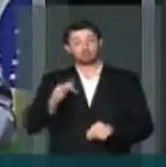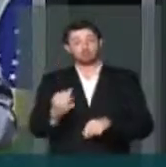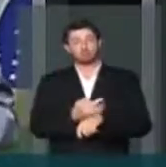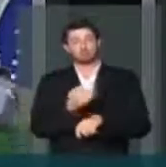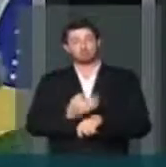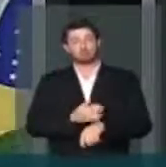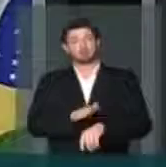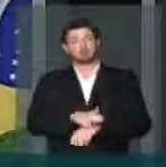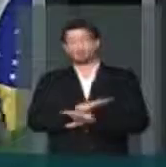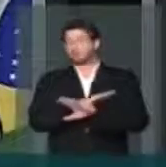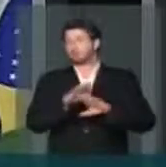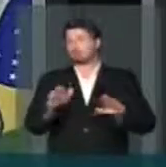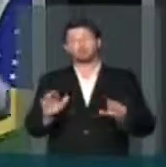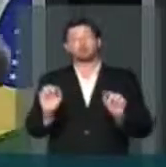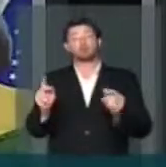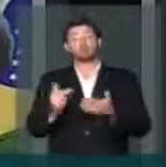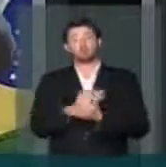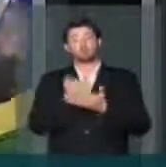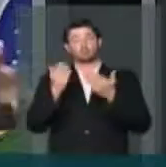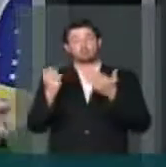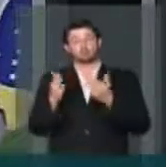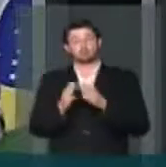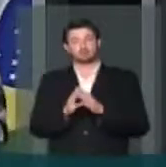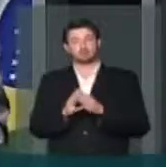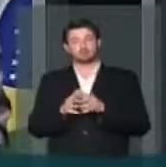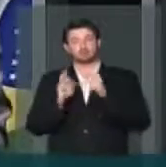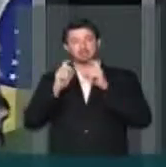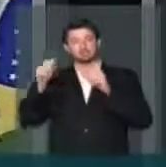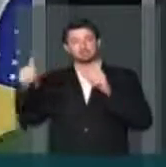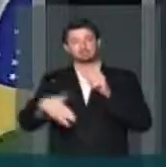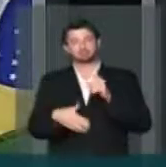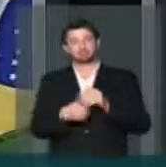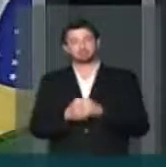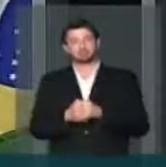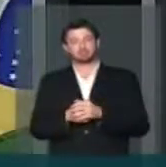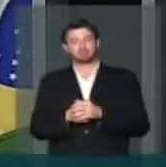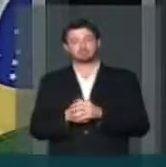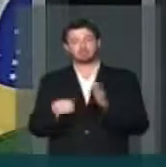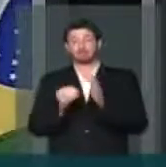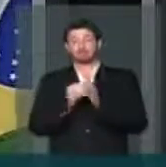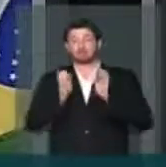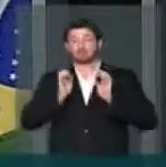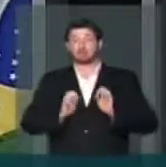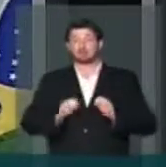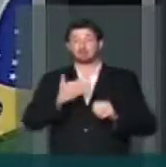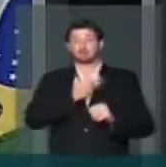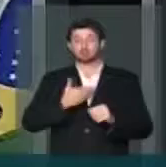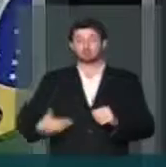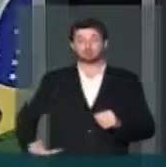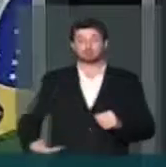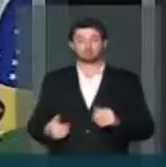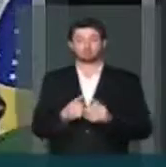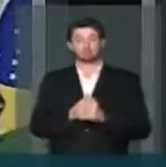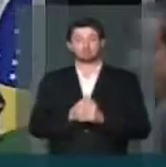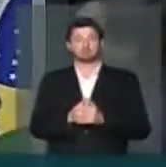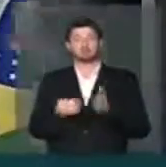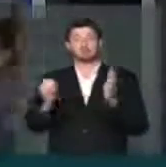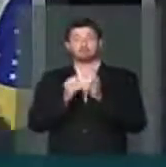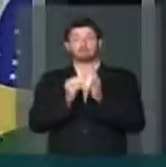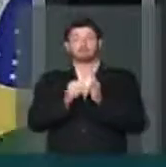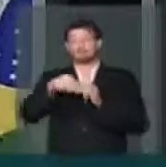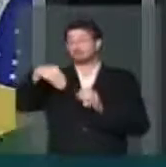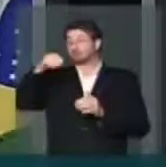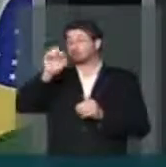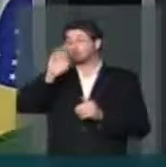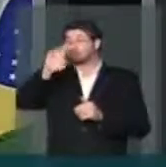não suporta mais o que está acontecendo. da má gestão, da falta de ética pública, da falta da